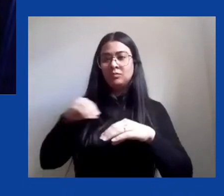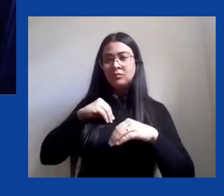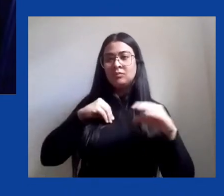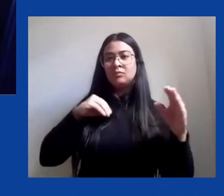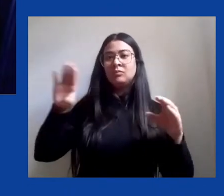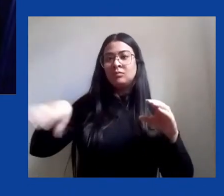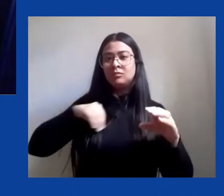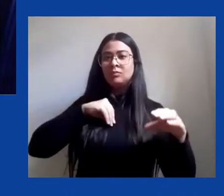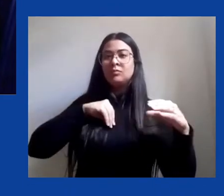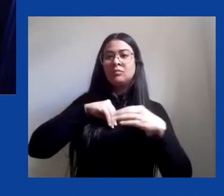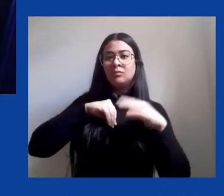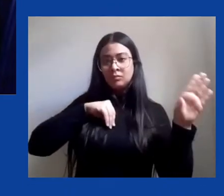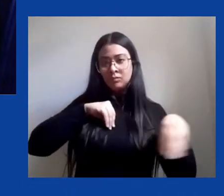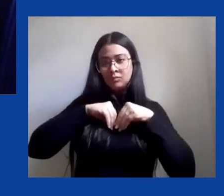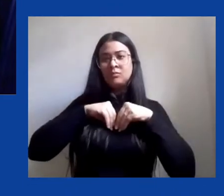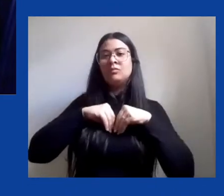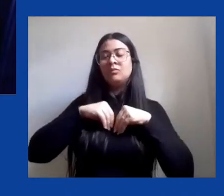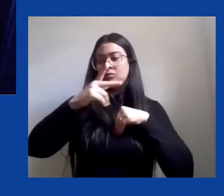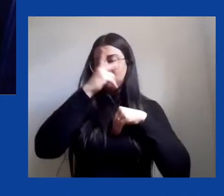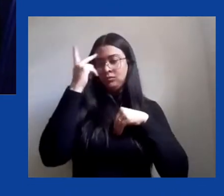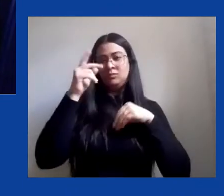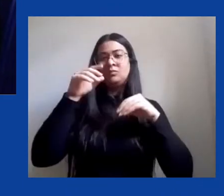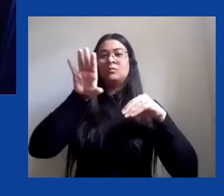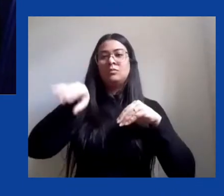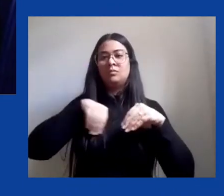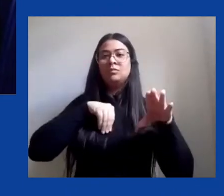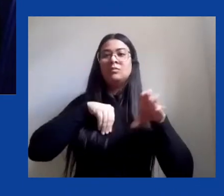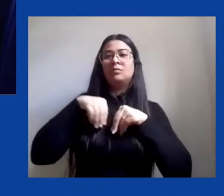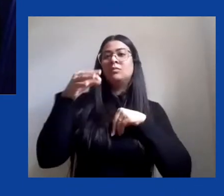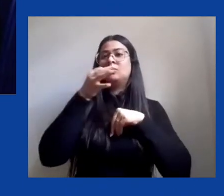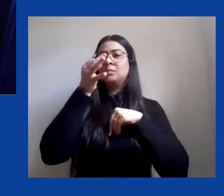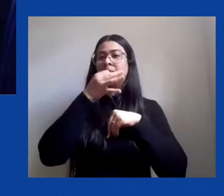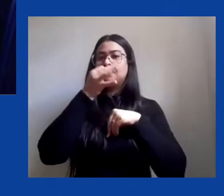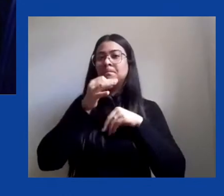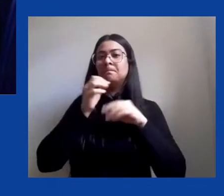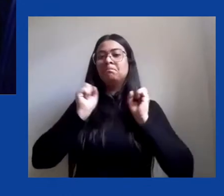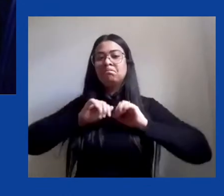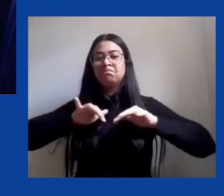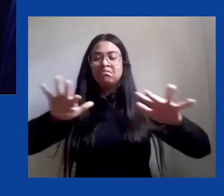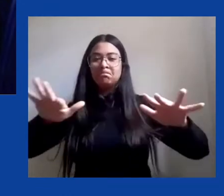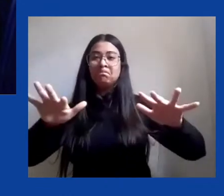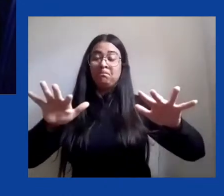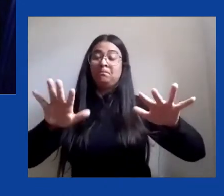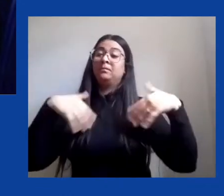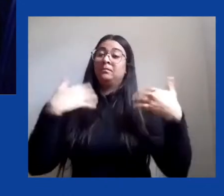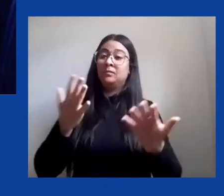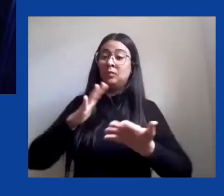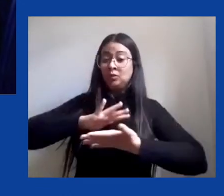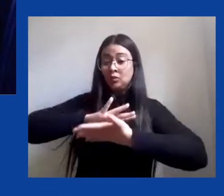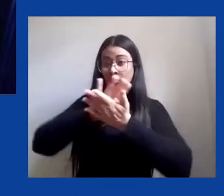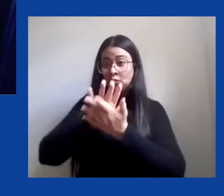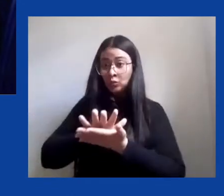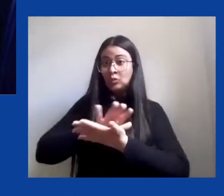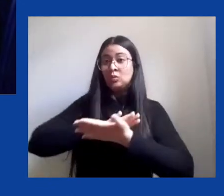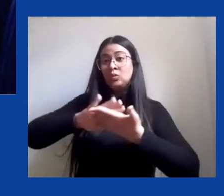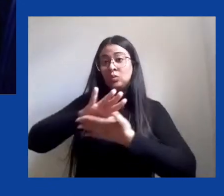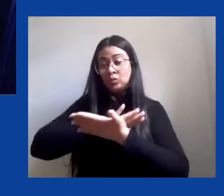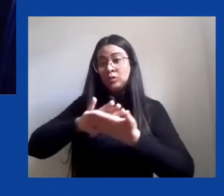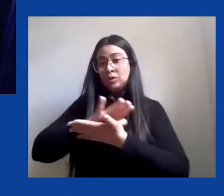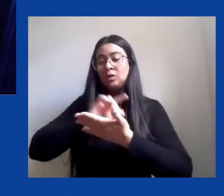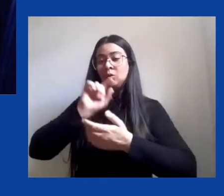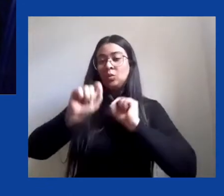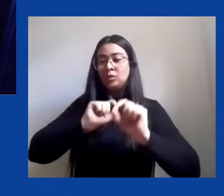nossa resistência permanente desmente, ou seja, o nada é suturado no outro,